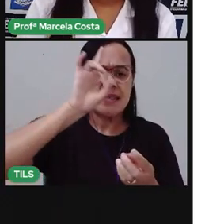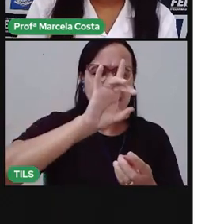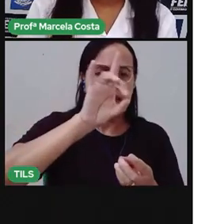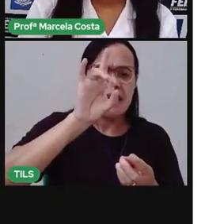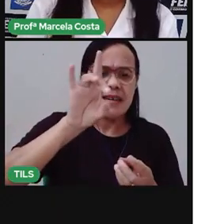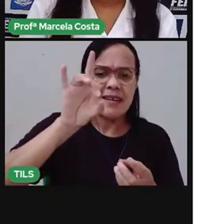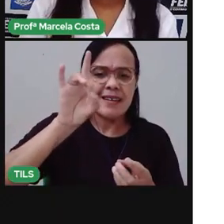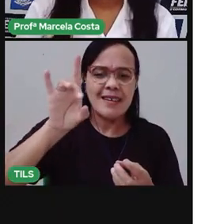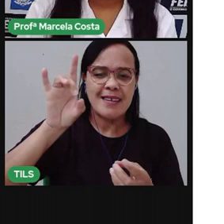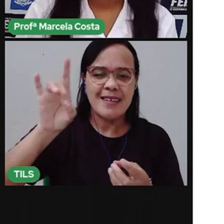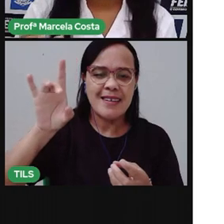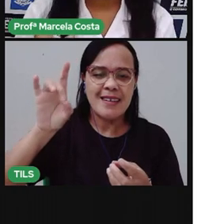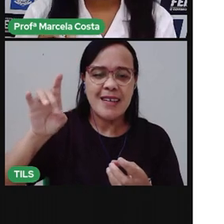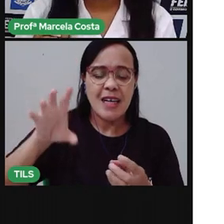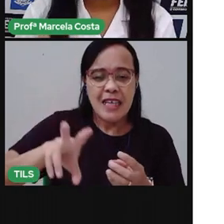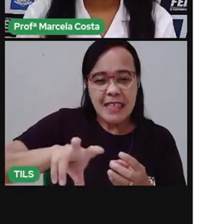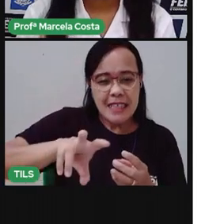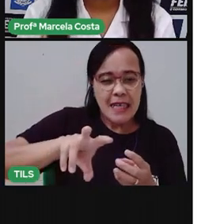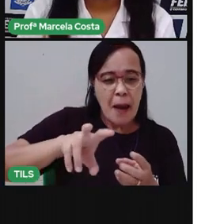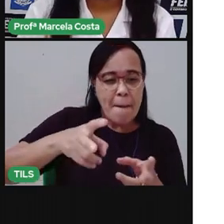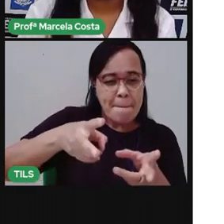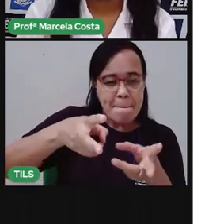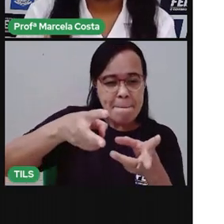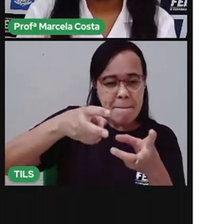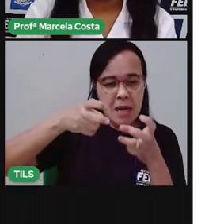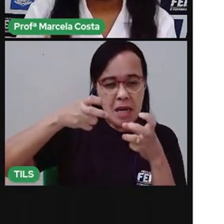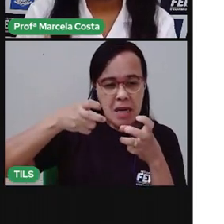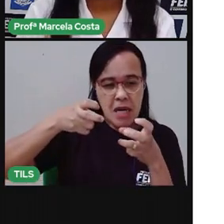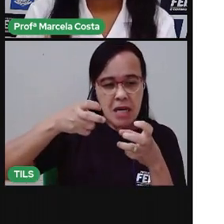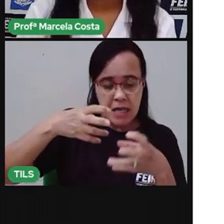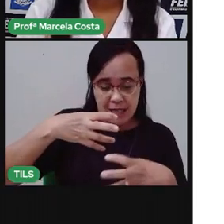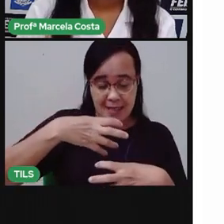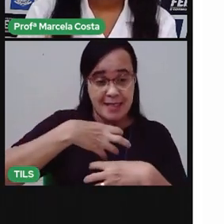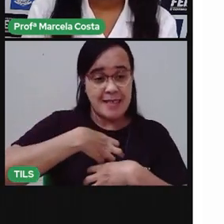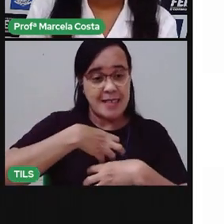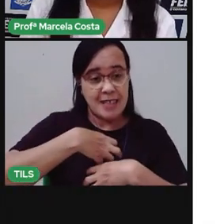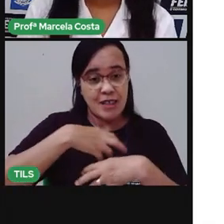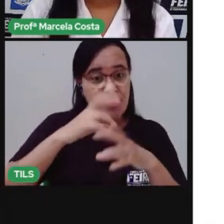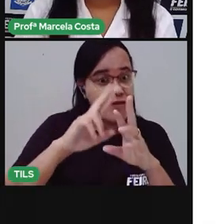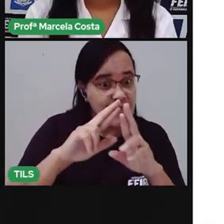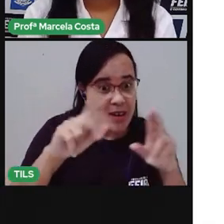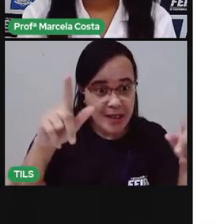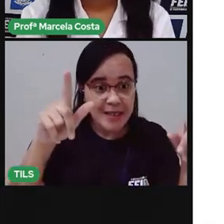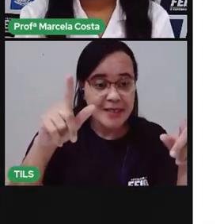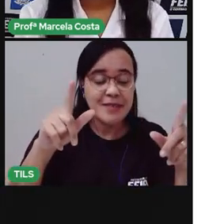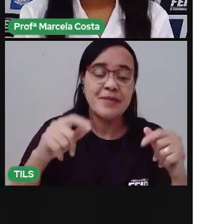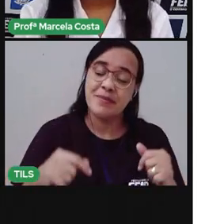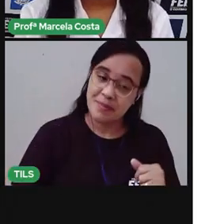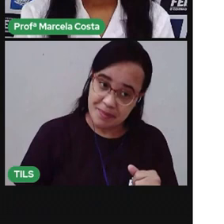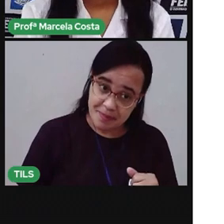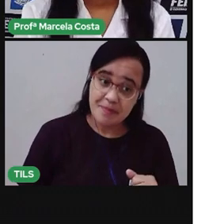gosto? Percebe o sabor de uma determinada coisa? Por exemplo,